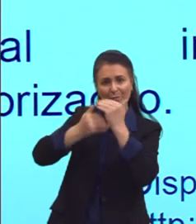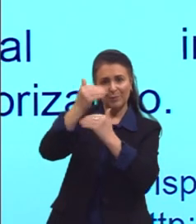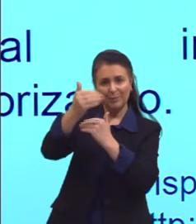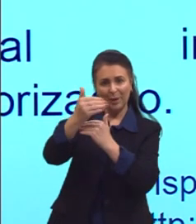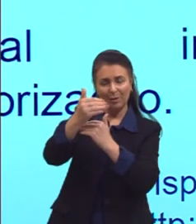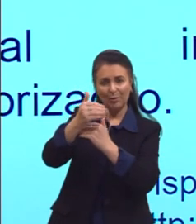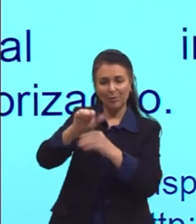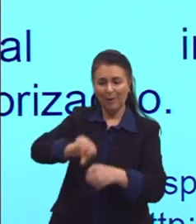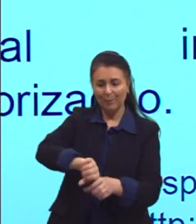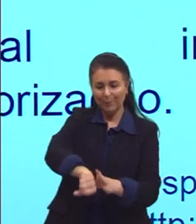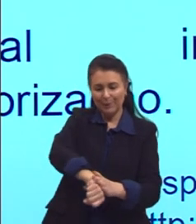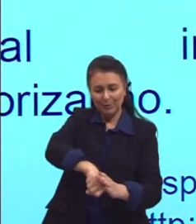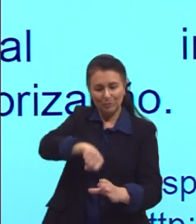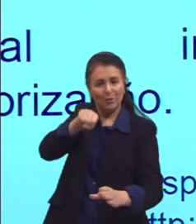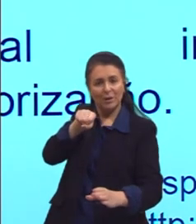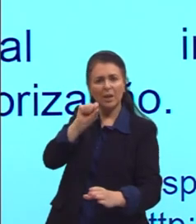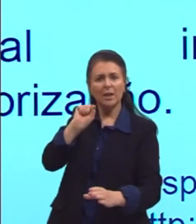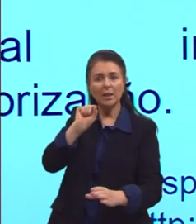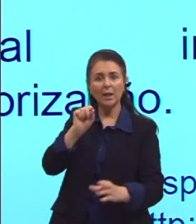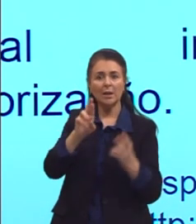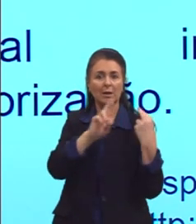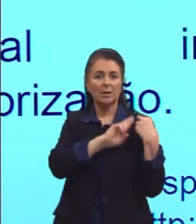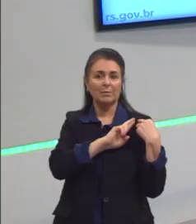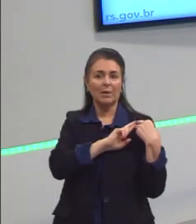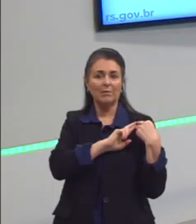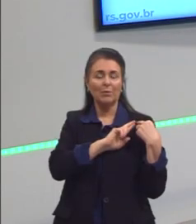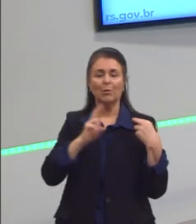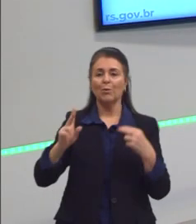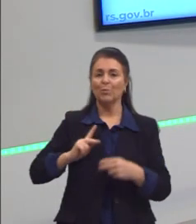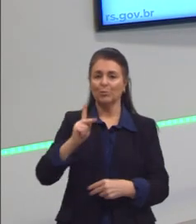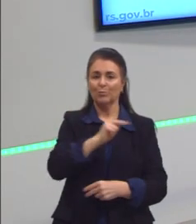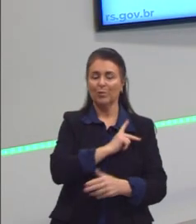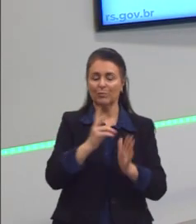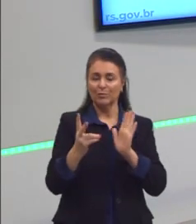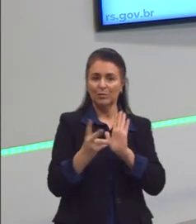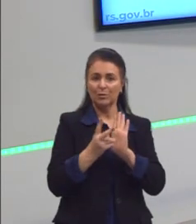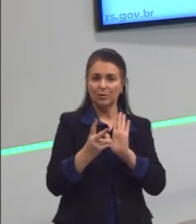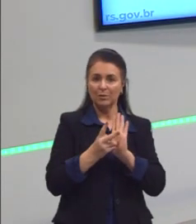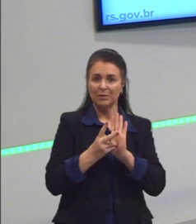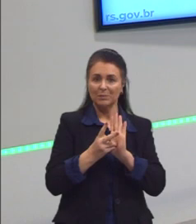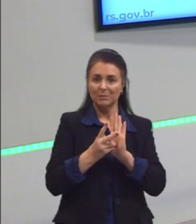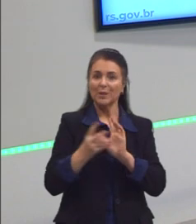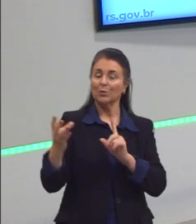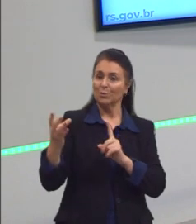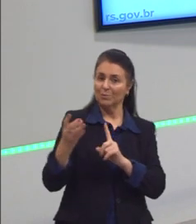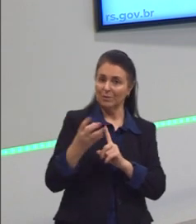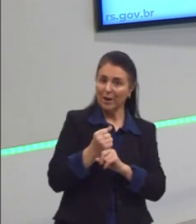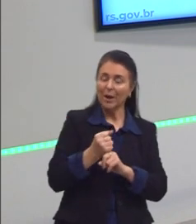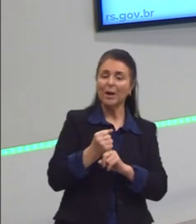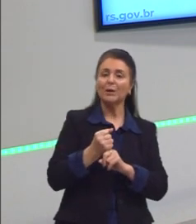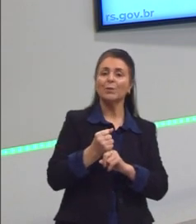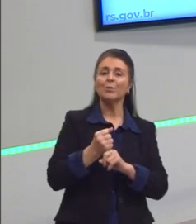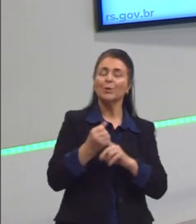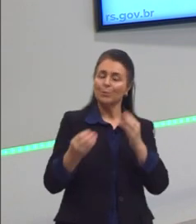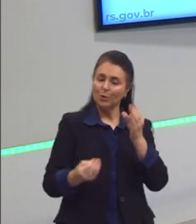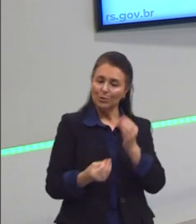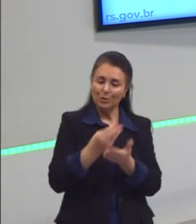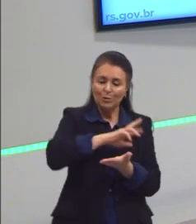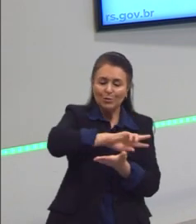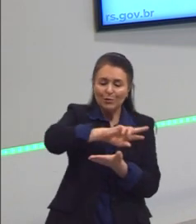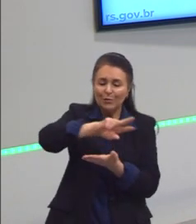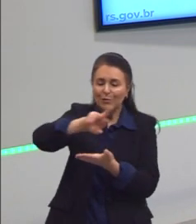feito pelos povos indígenas, que não só domesticaram, como desenvolveram diversas formas de consumir essa